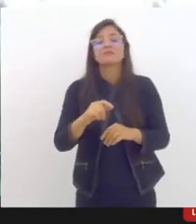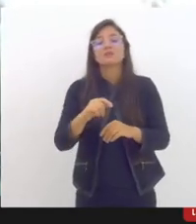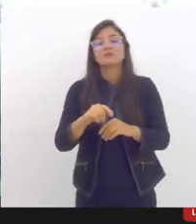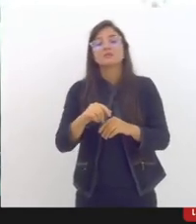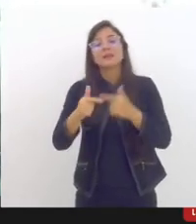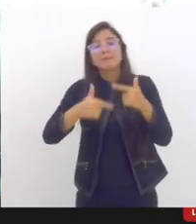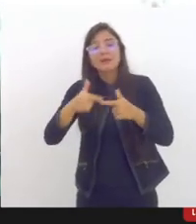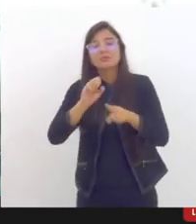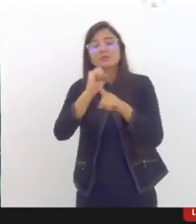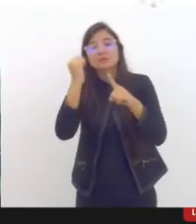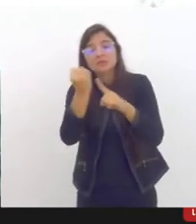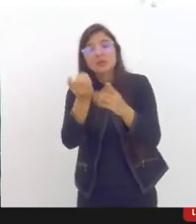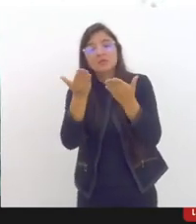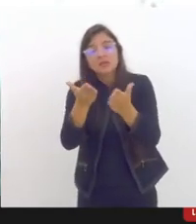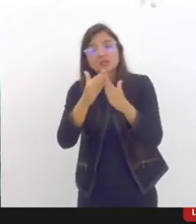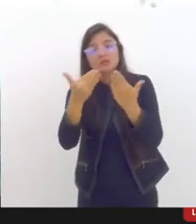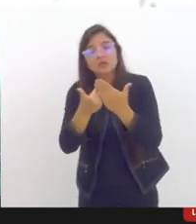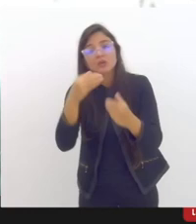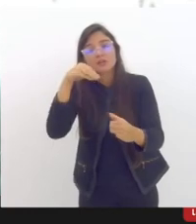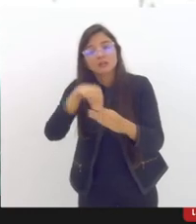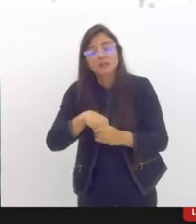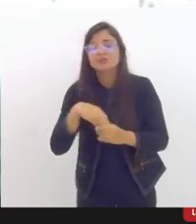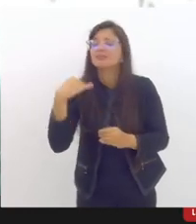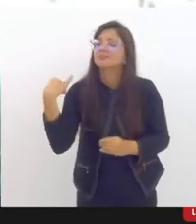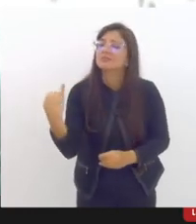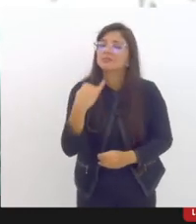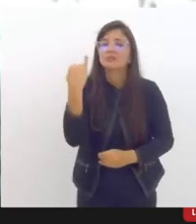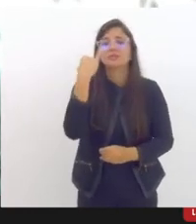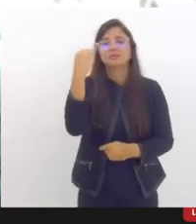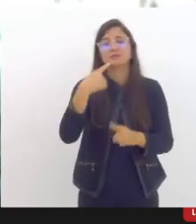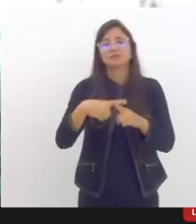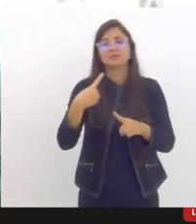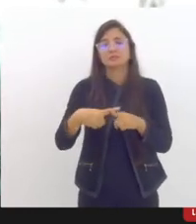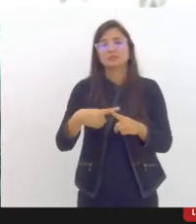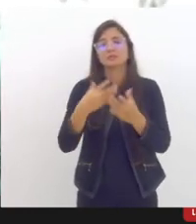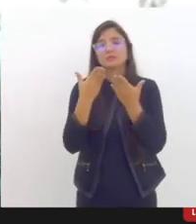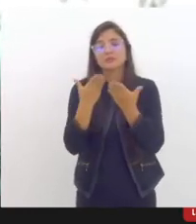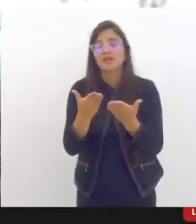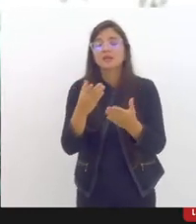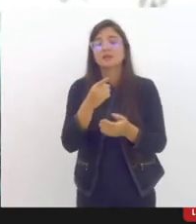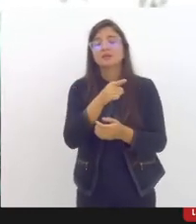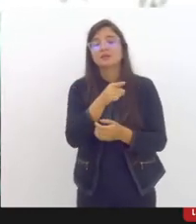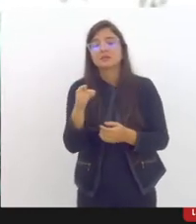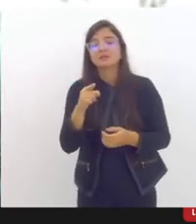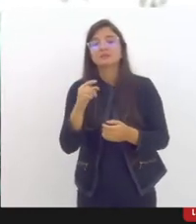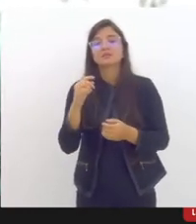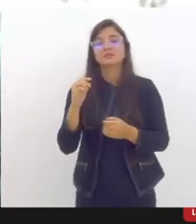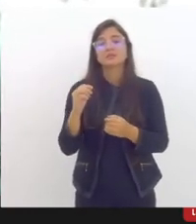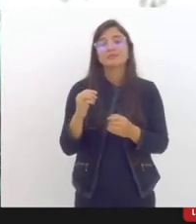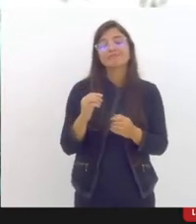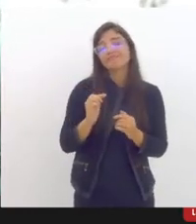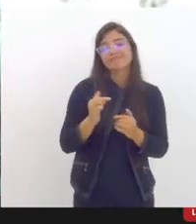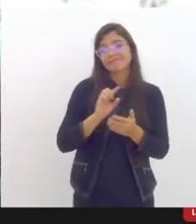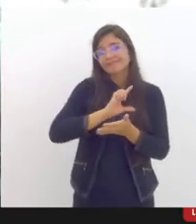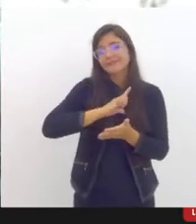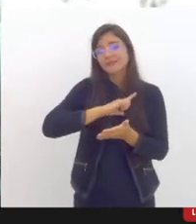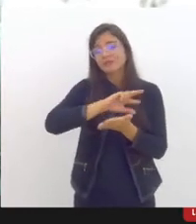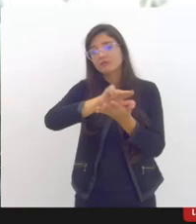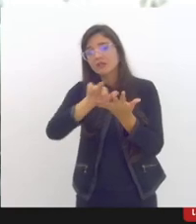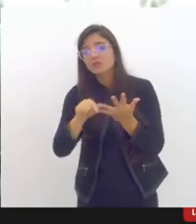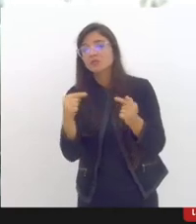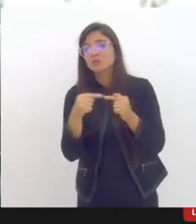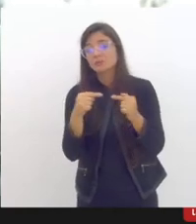é totalmente pertinente tanto por estarmos em acordo com as atribuições e competências que compõem o nosso exercício